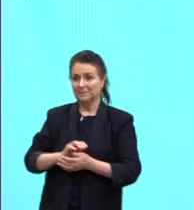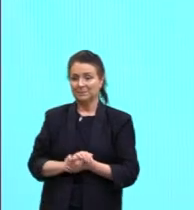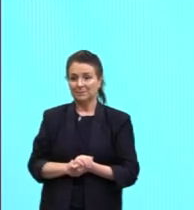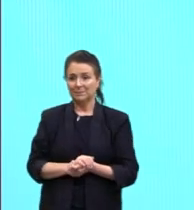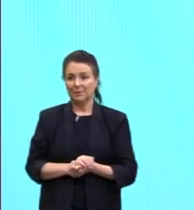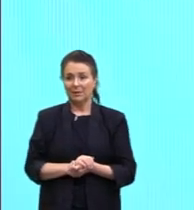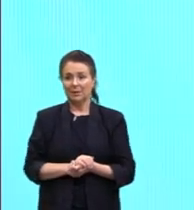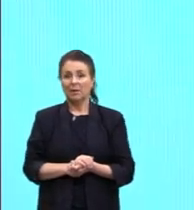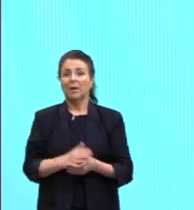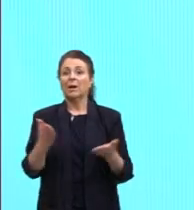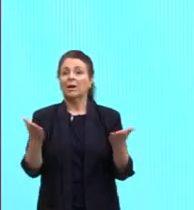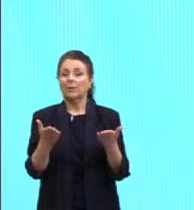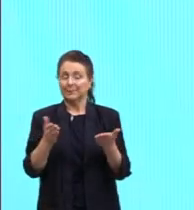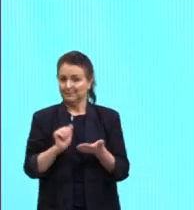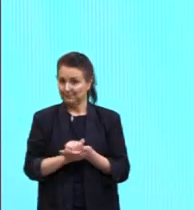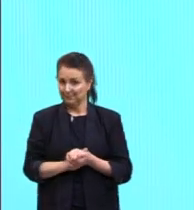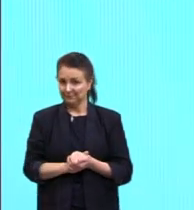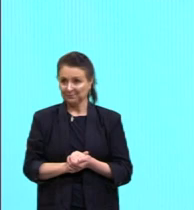E aí, vamos lá.